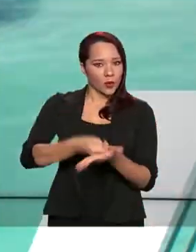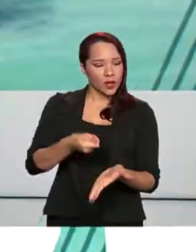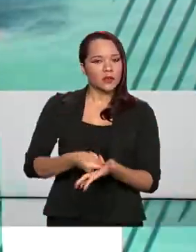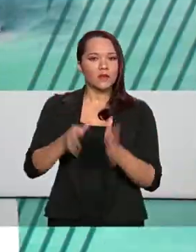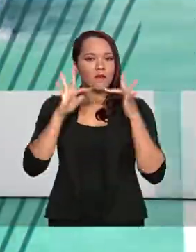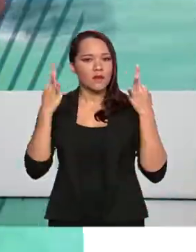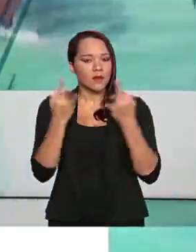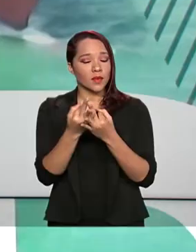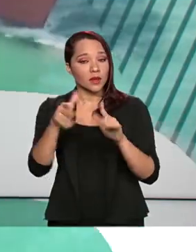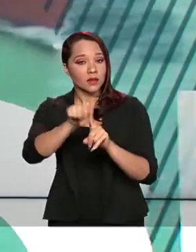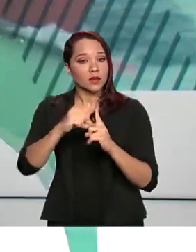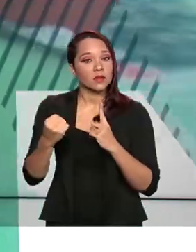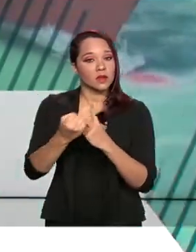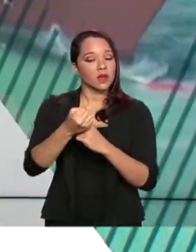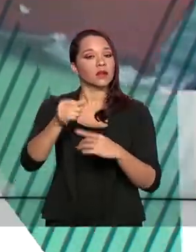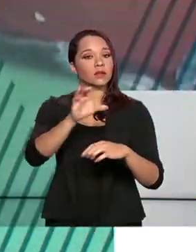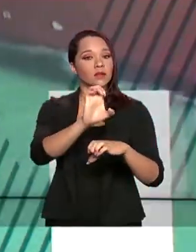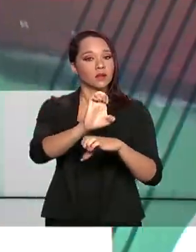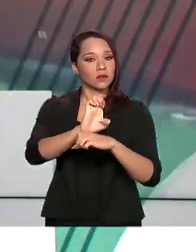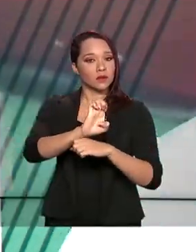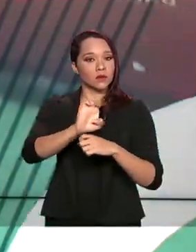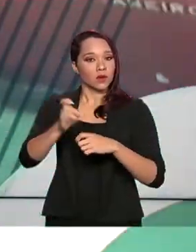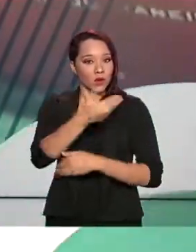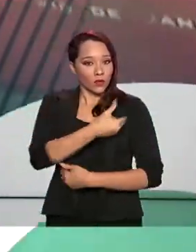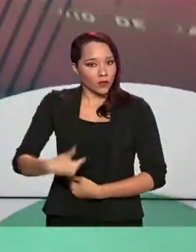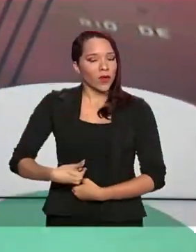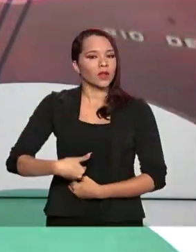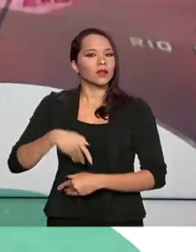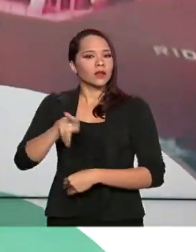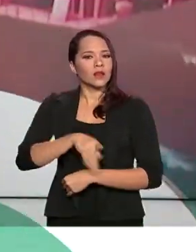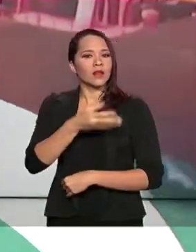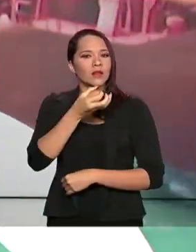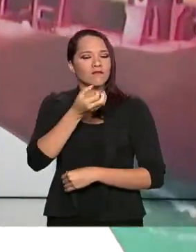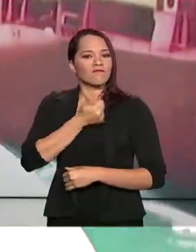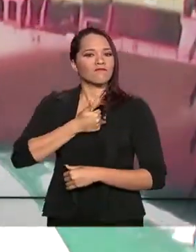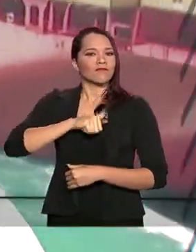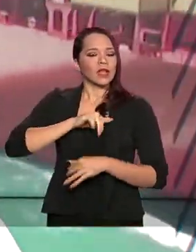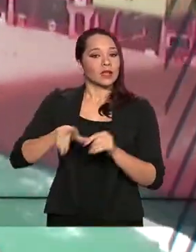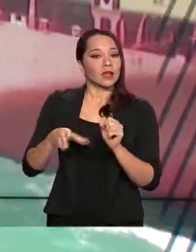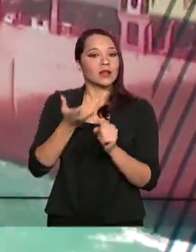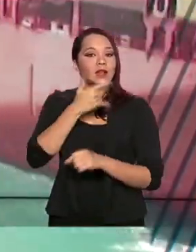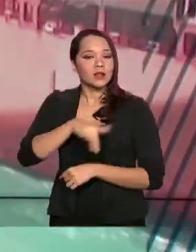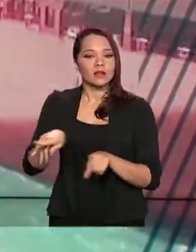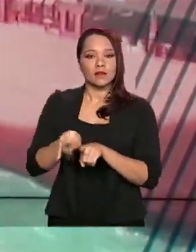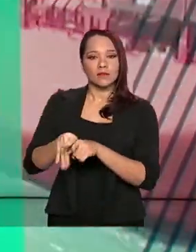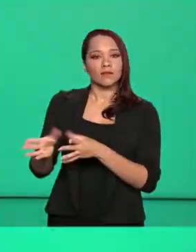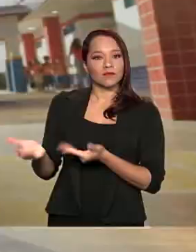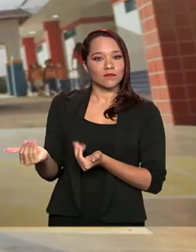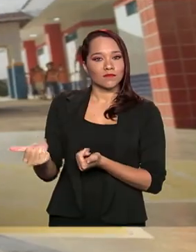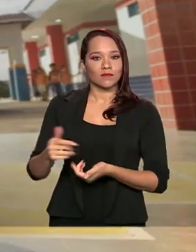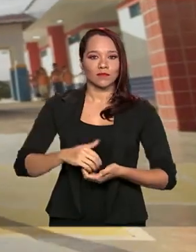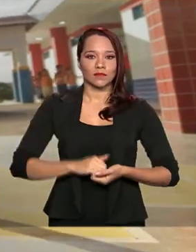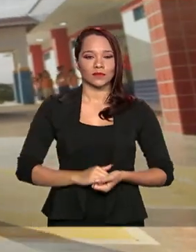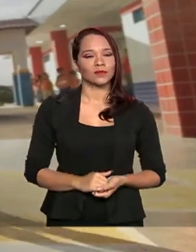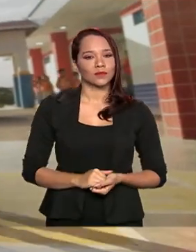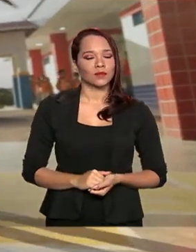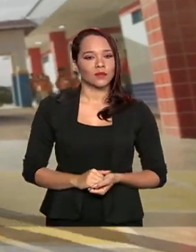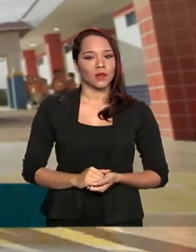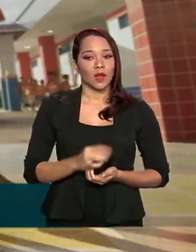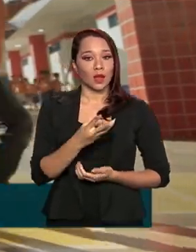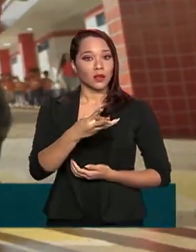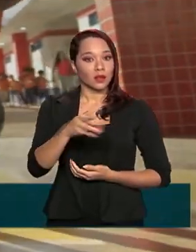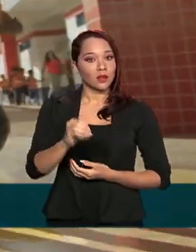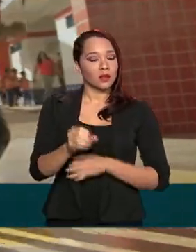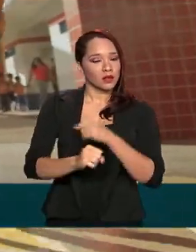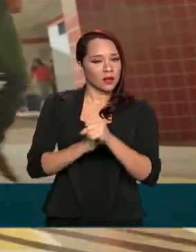família, da sociedade e do Estado assegurar o bem-estar da criança e do adolescente. Há 30 anos,